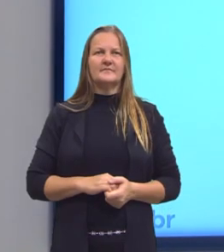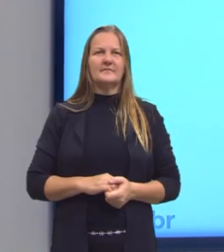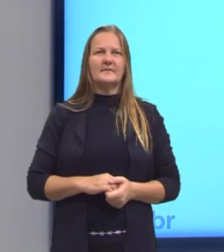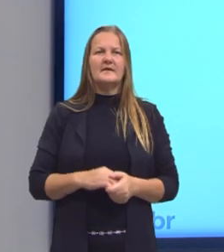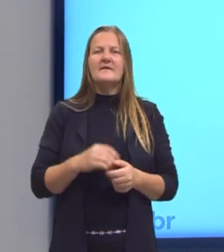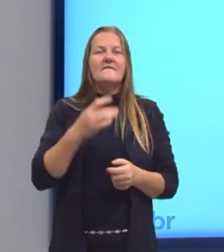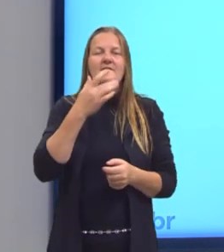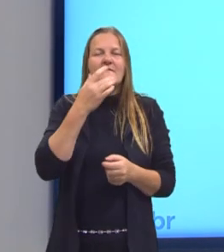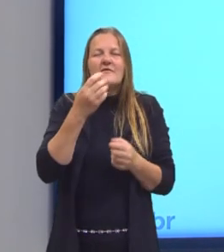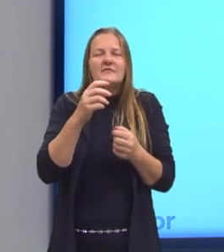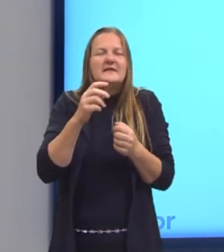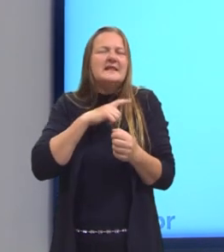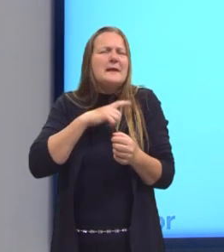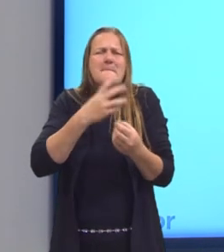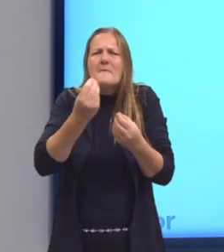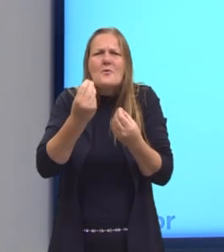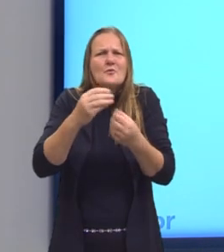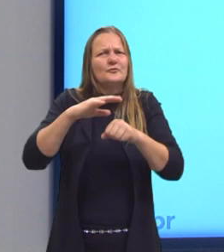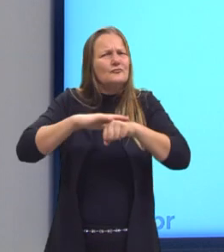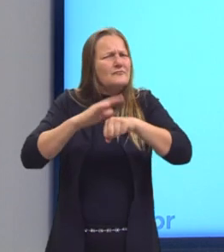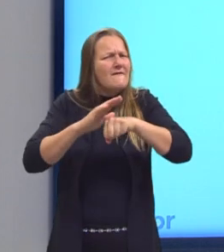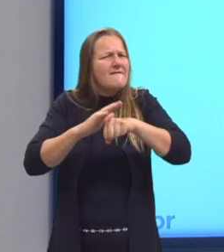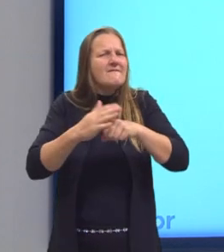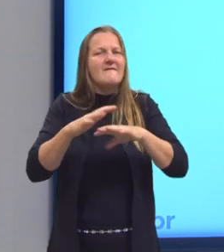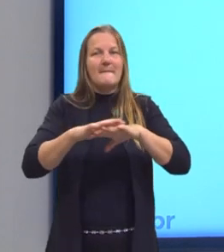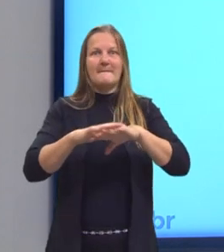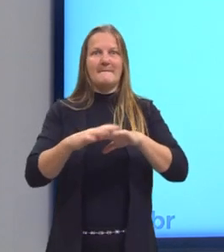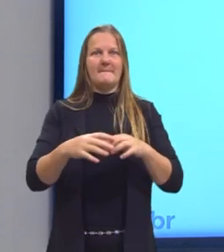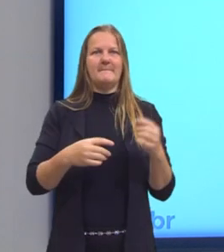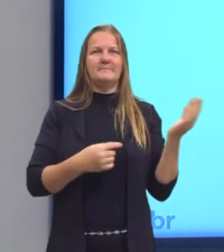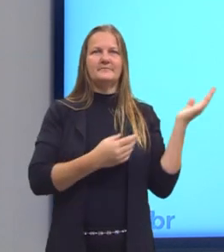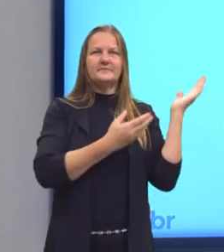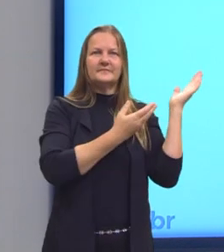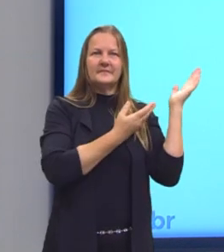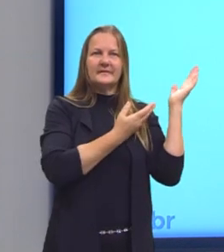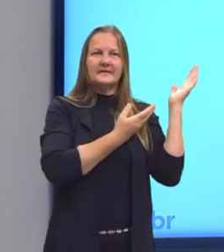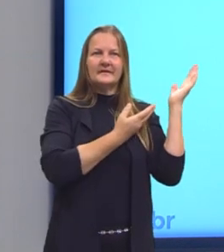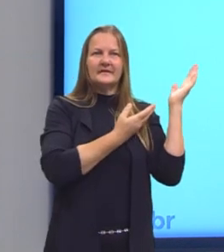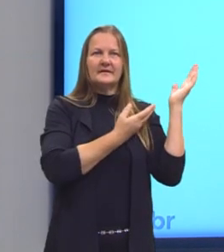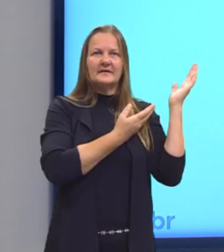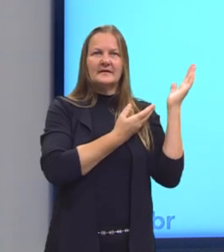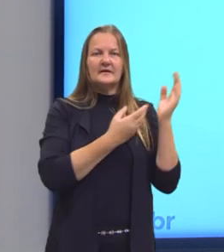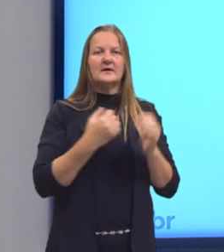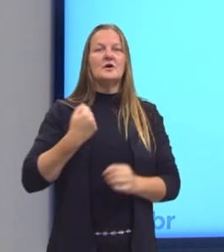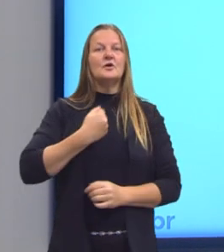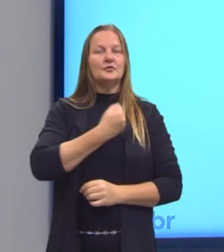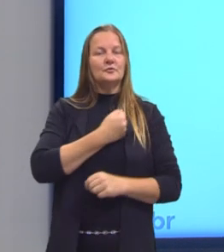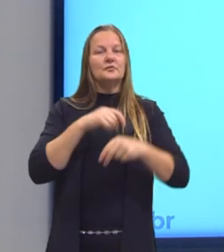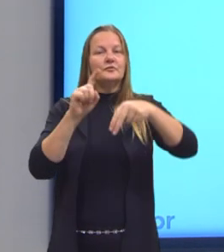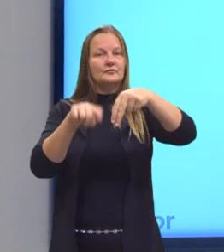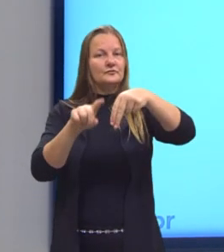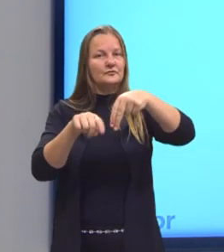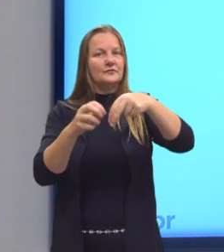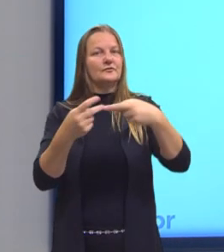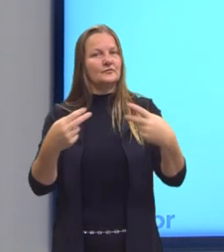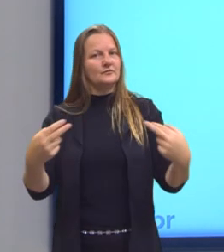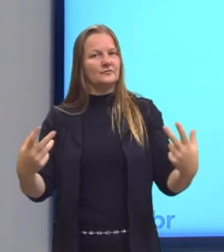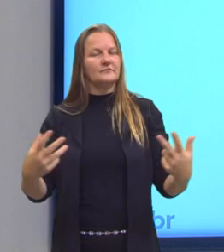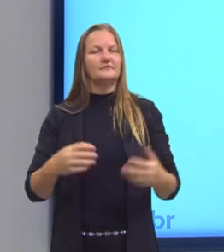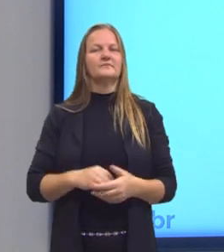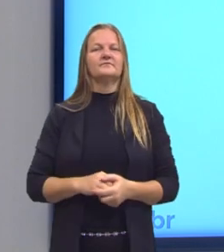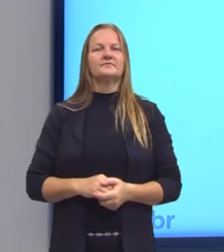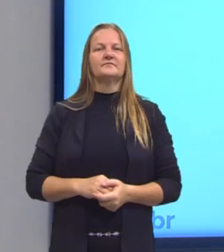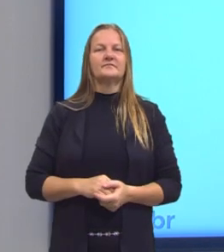mais comuns na matemática, né? A sequência dos números naturais, que nós já estudamos, ela é uma sequência numérica.